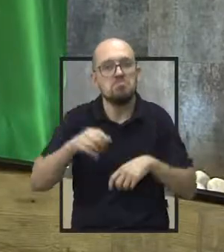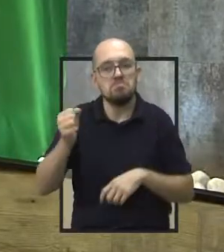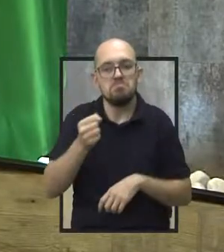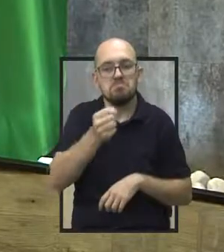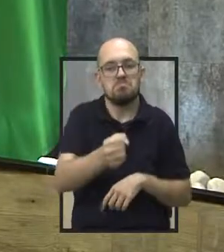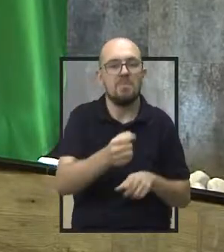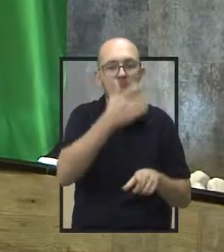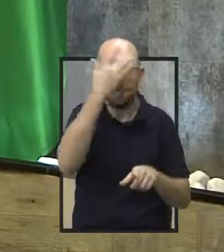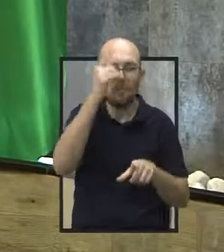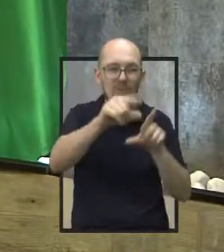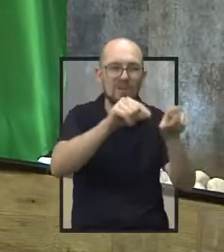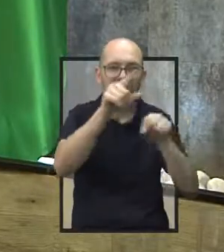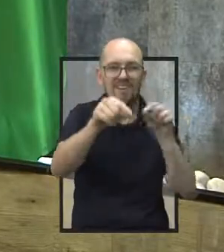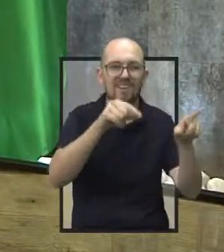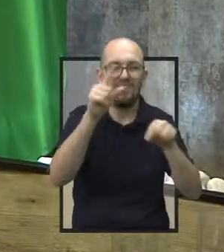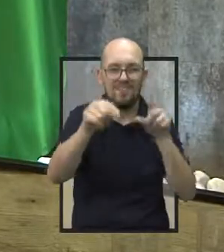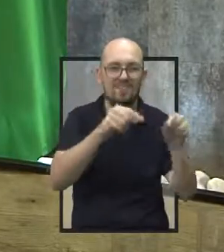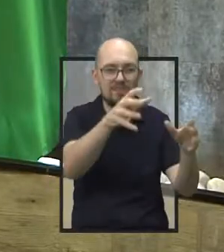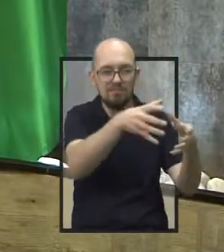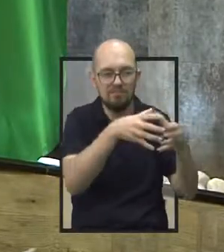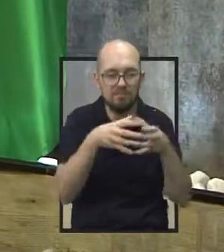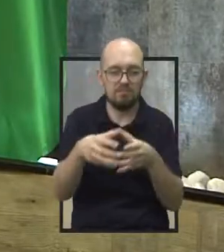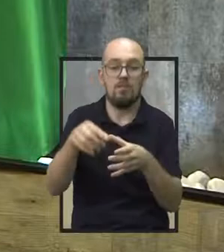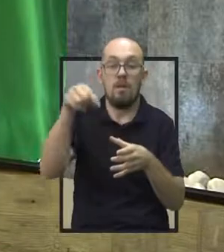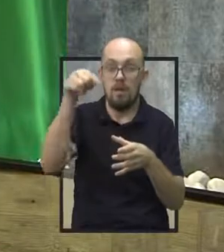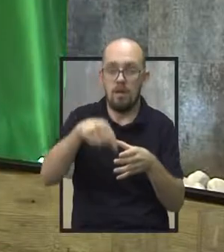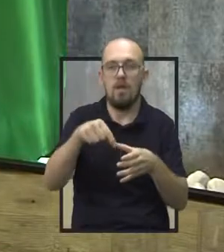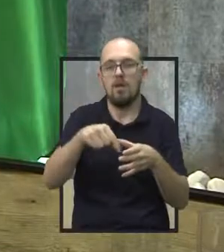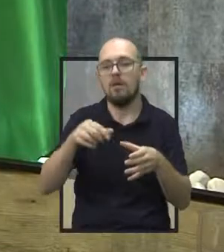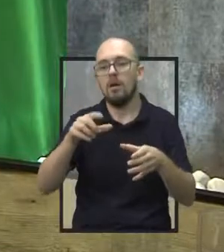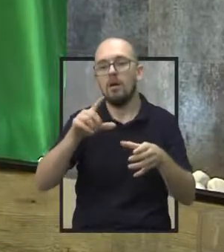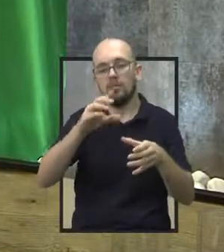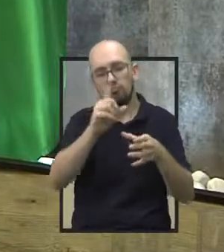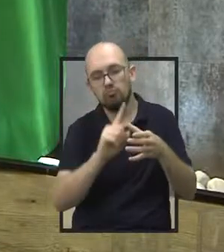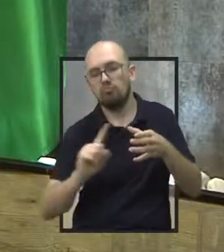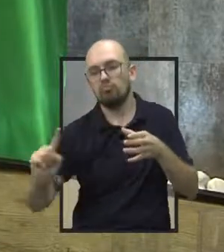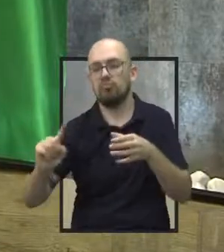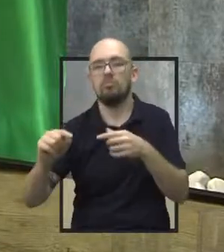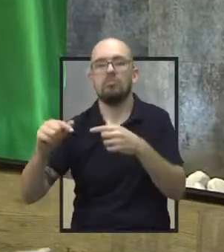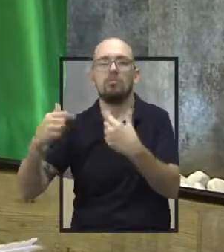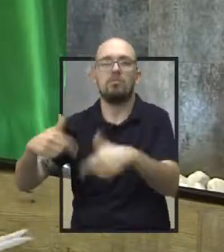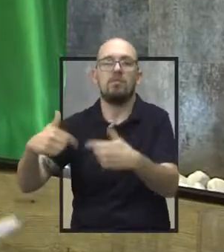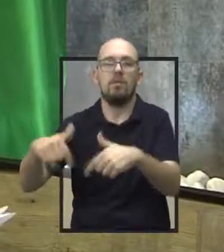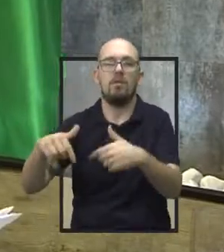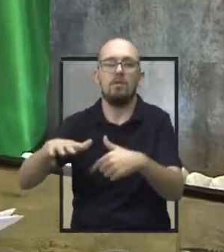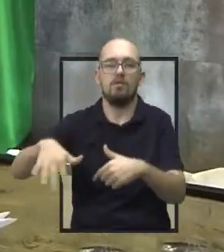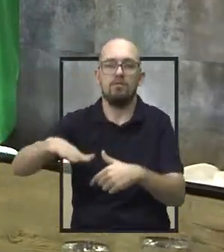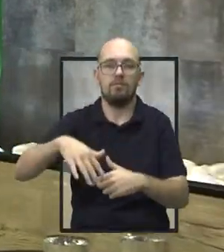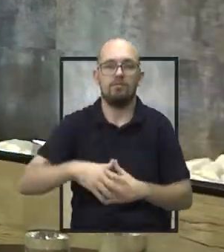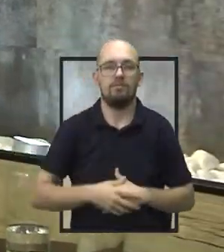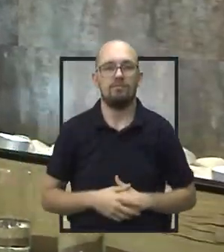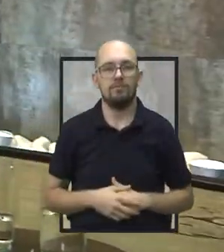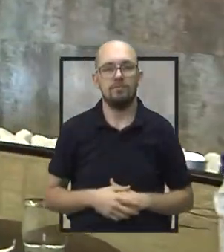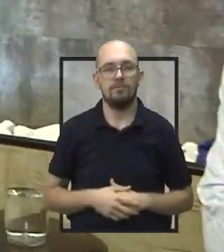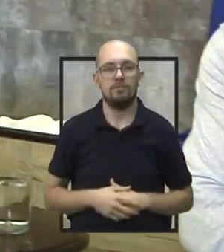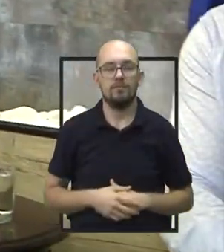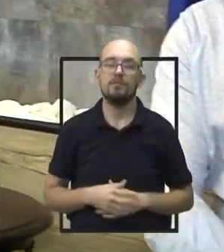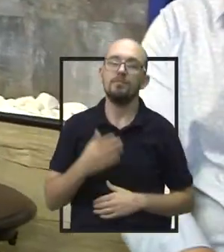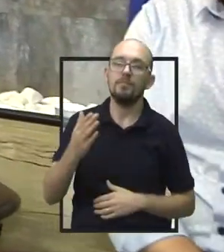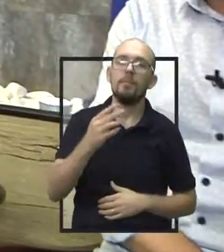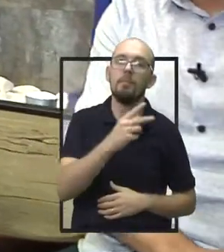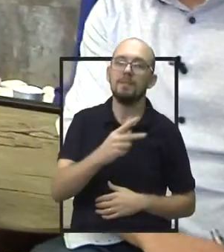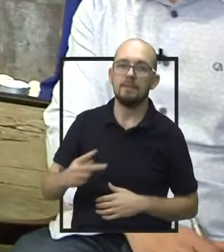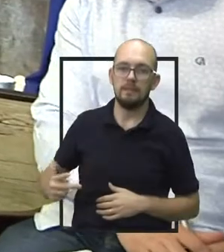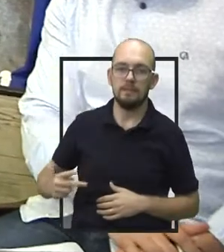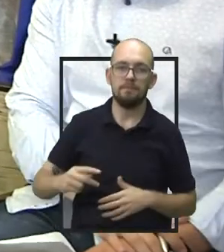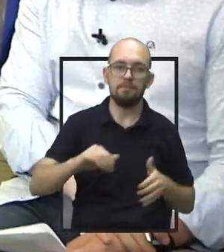ali alguns apenados que possam ajudar para amenizar um pouco aquele problema, assim, de princípio. Presidente, a